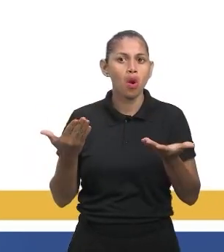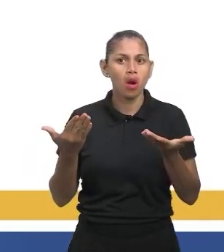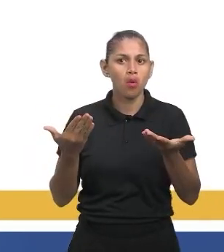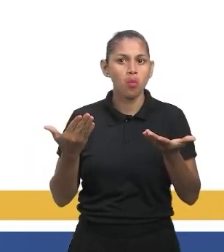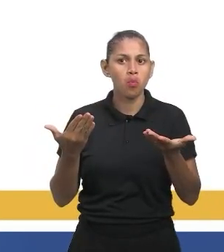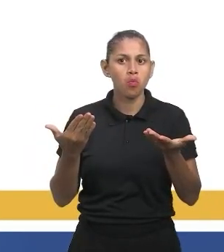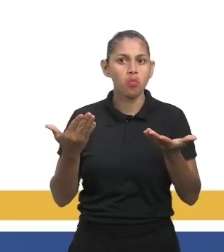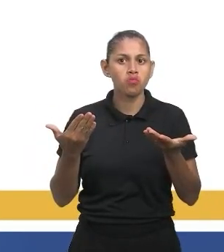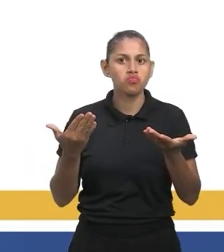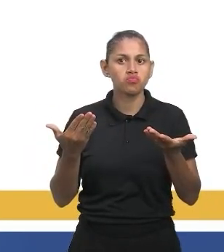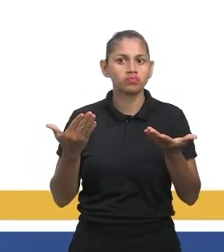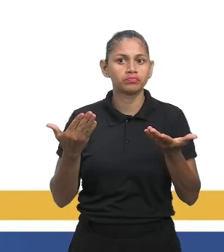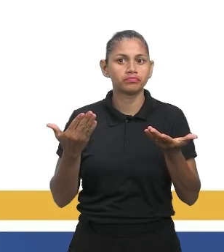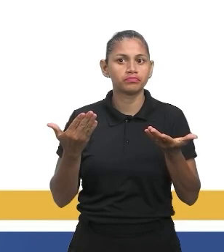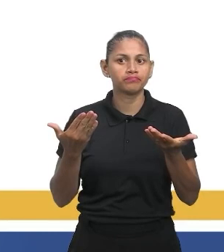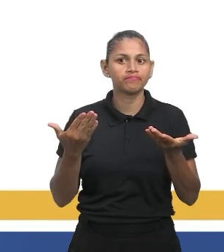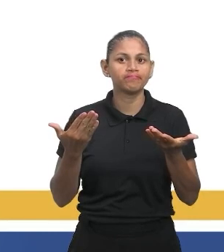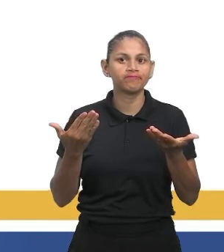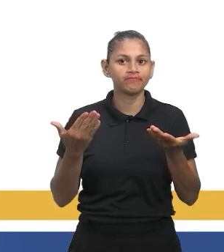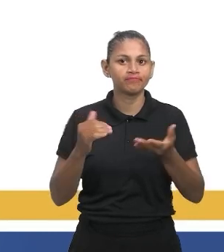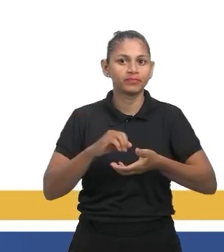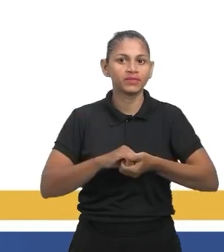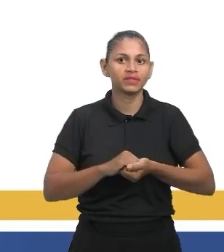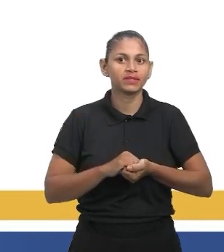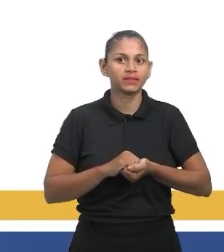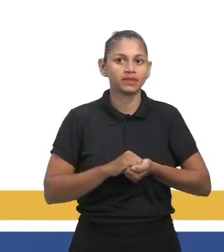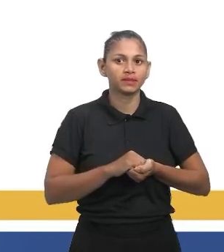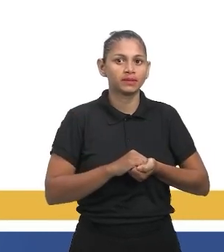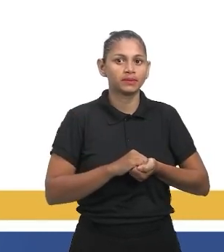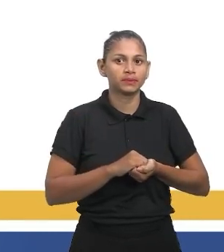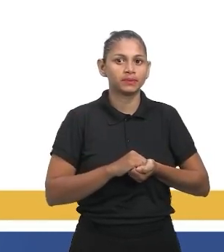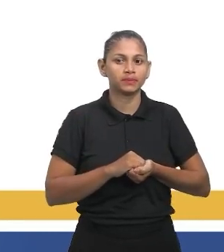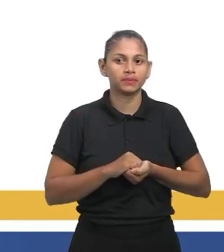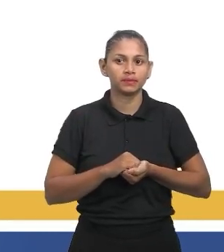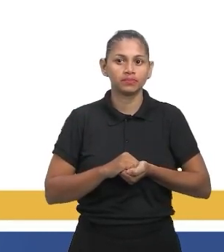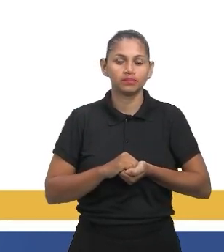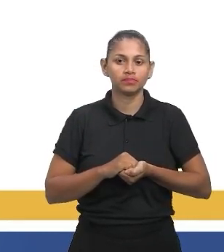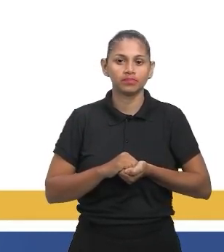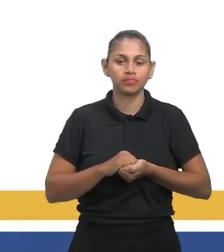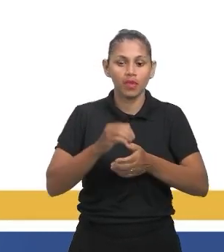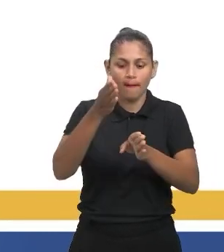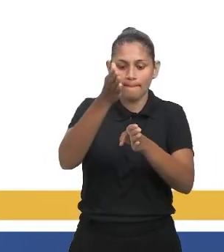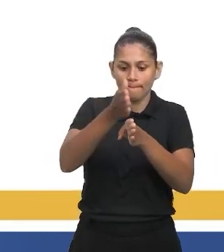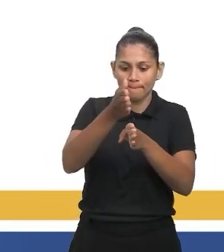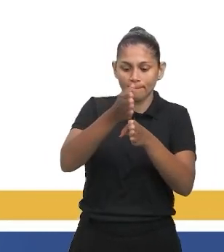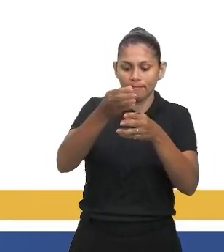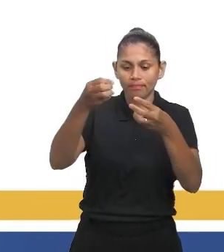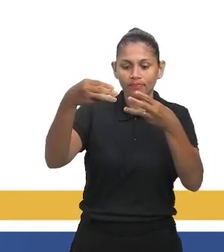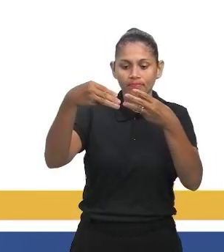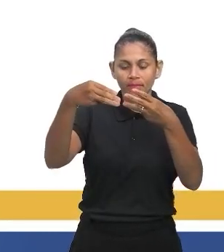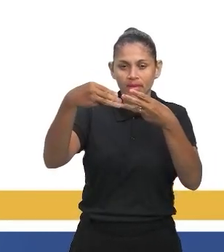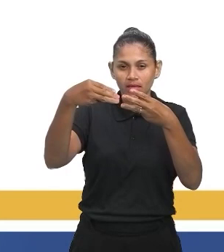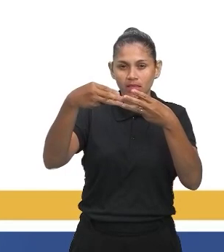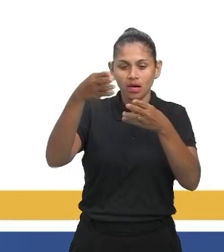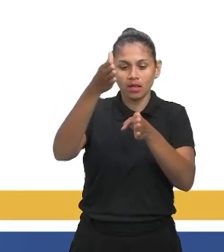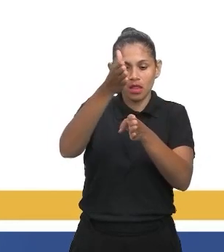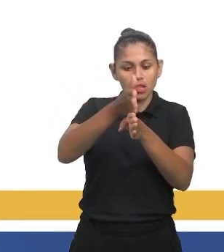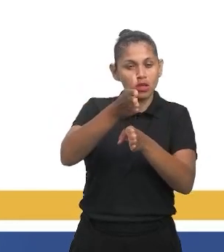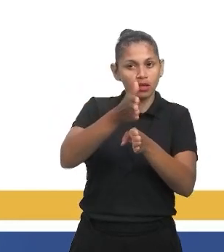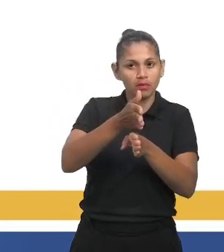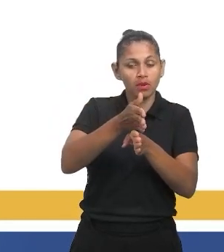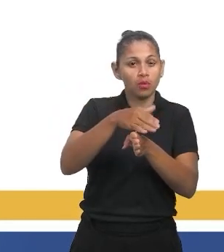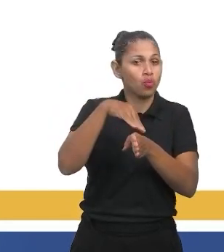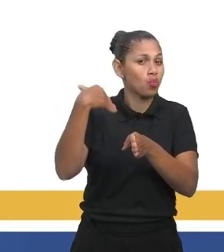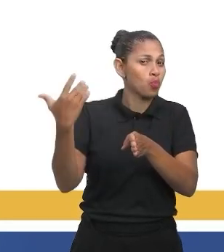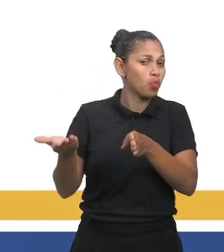mediana é 9 ou 9,5. Mediana é aquilo que está no meio. Para isso, você vai fazer o quê? Nesse caso aqui,